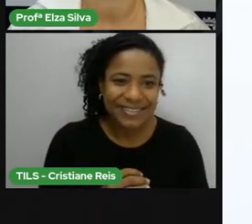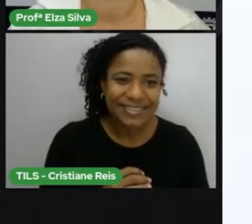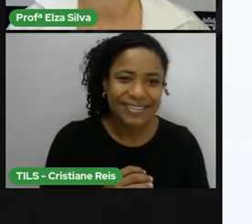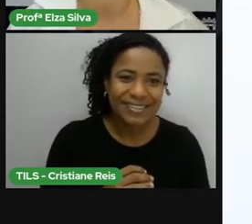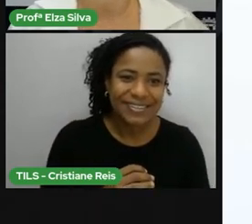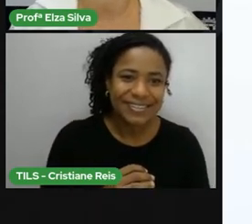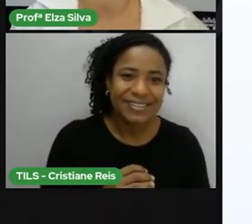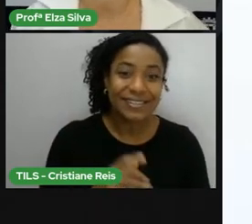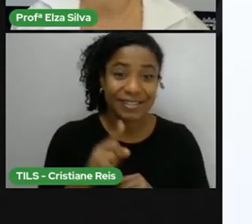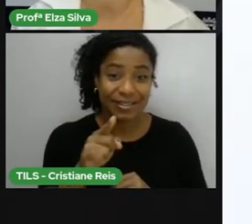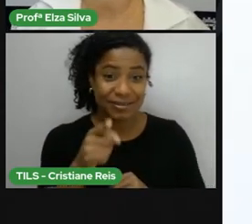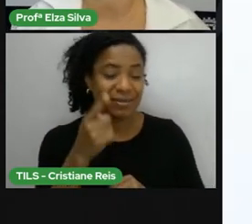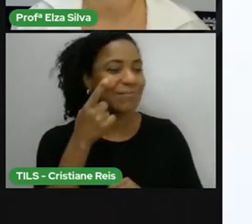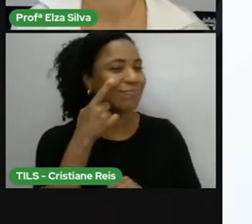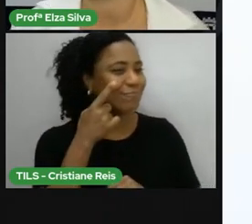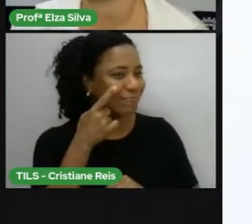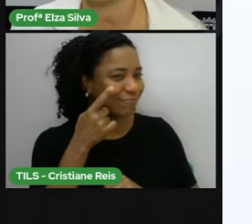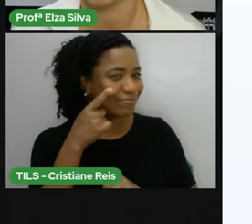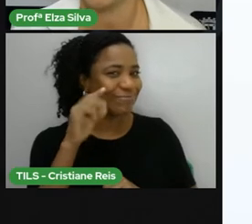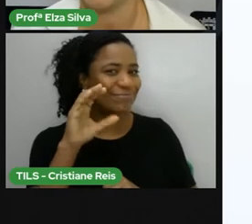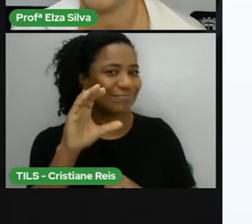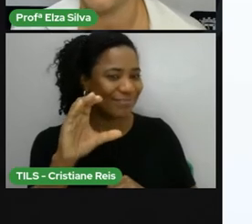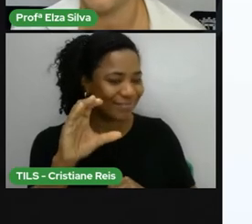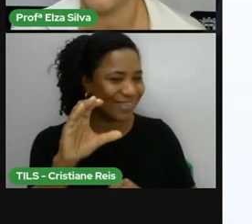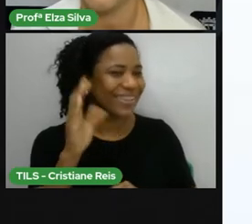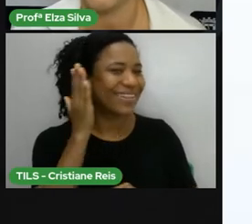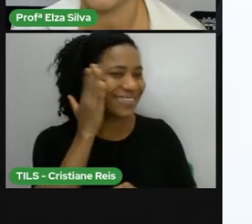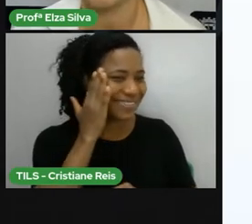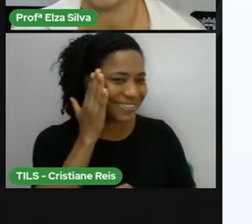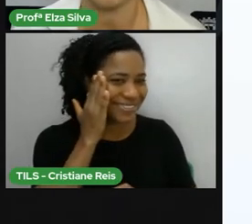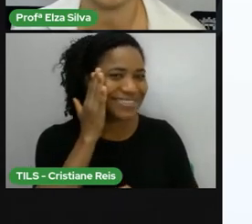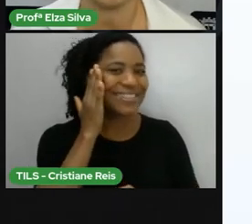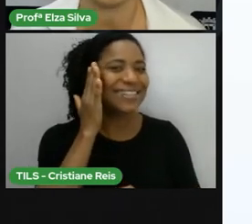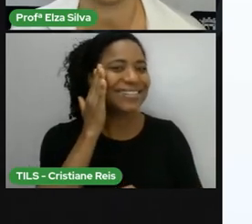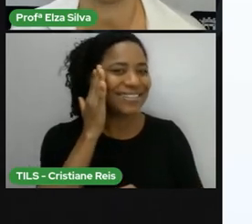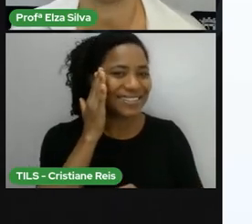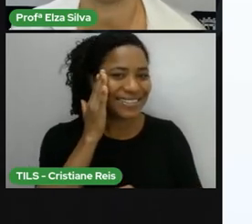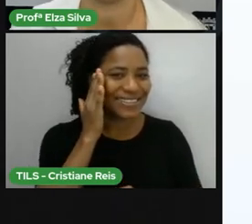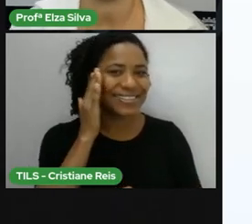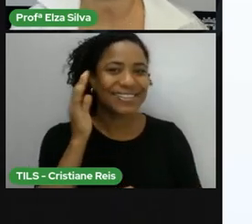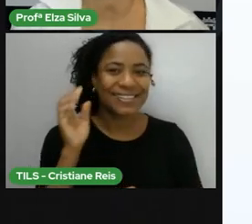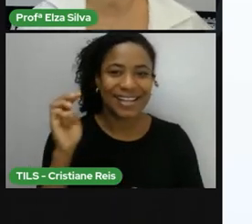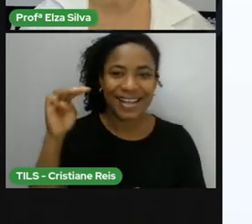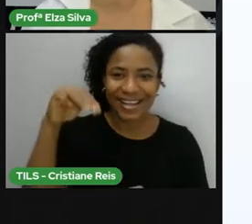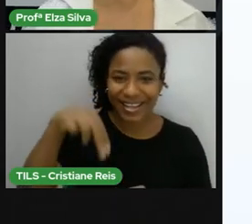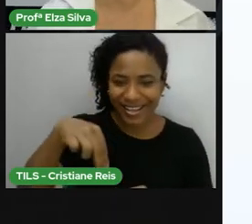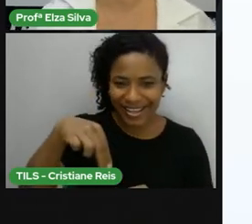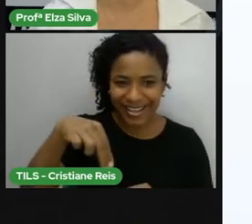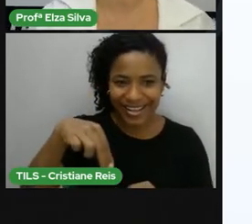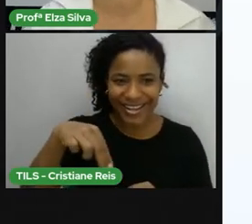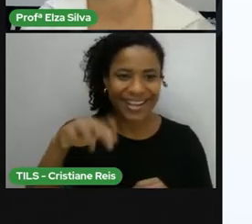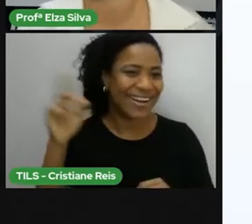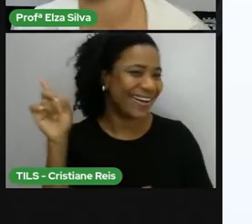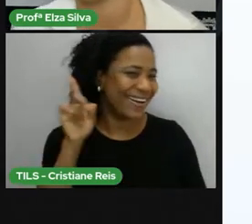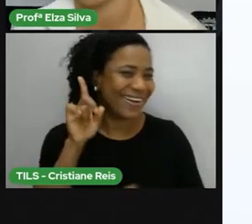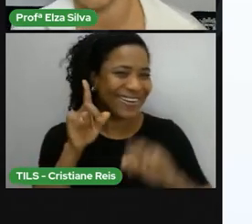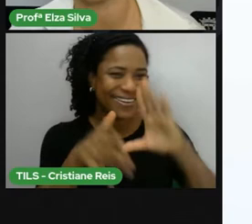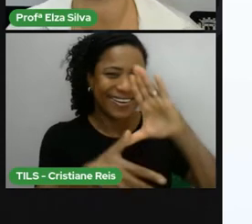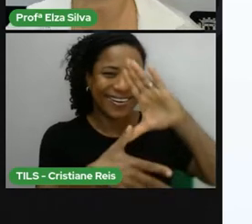Eu acho que eu já sei O que é Gente Olha Letra N American